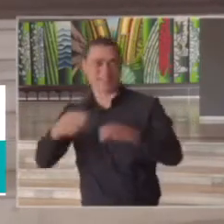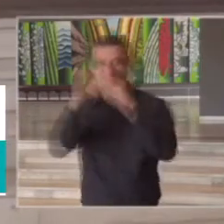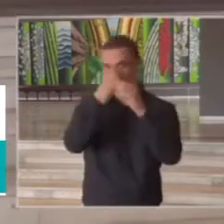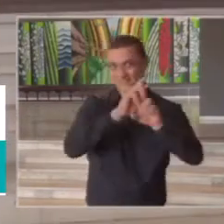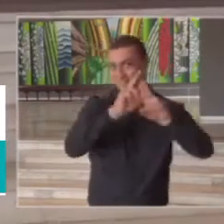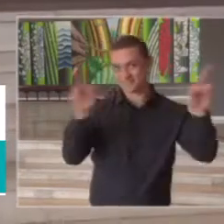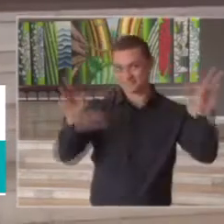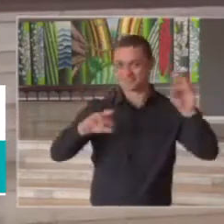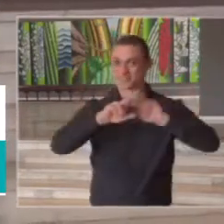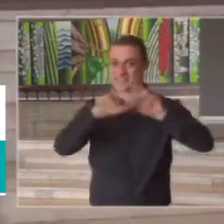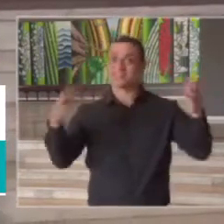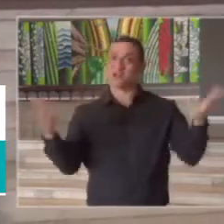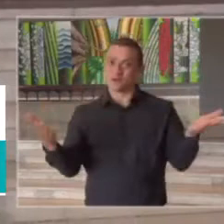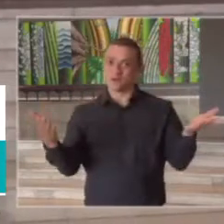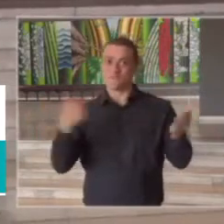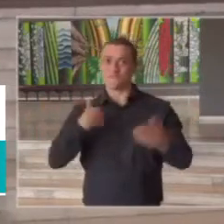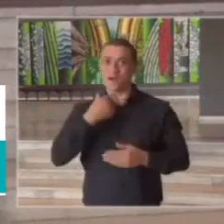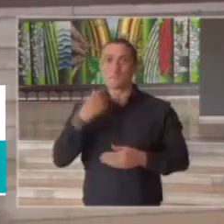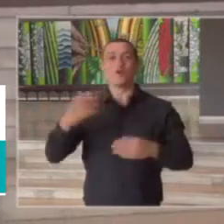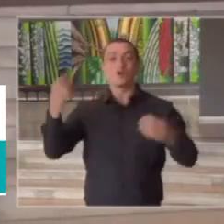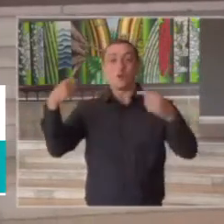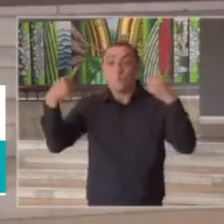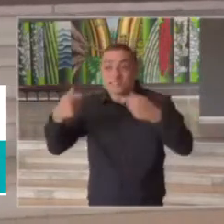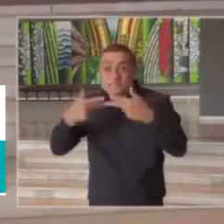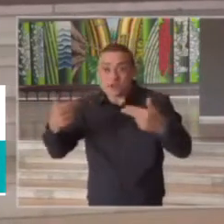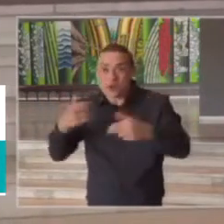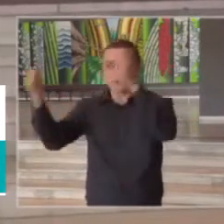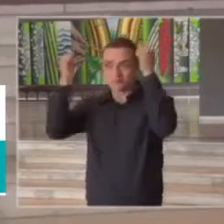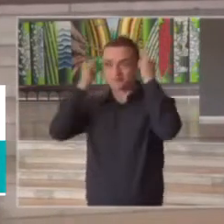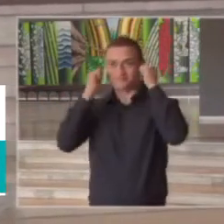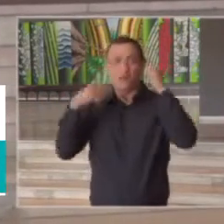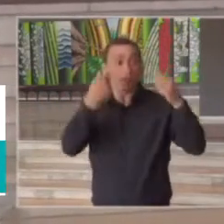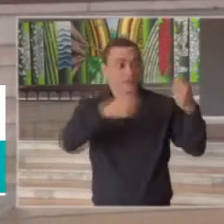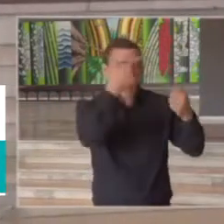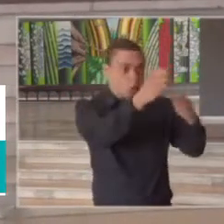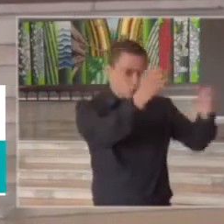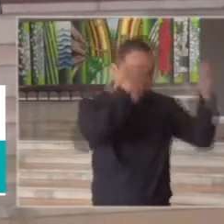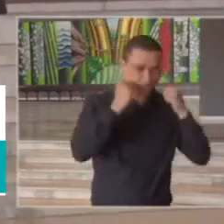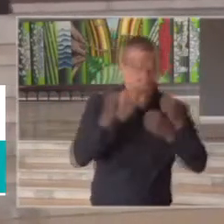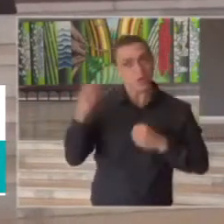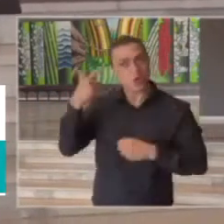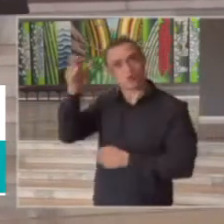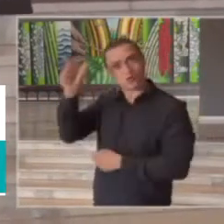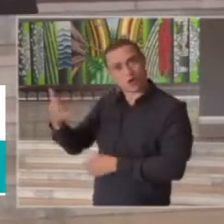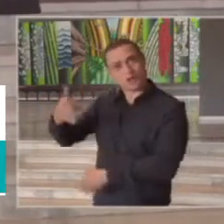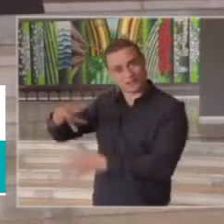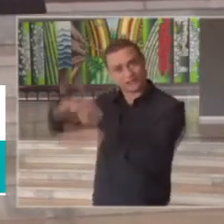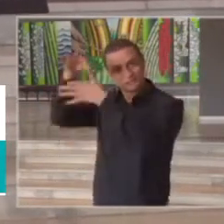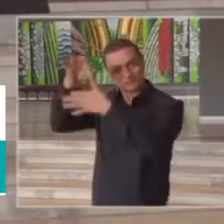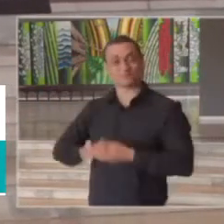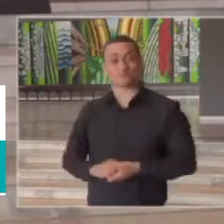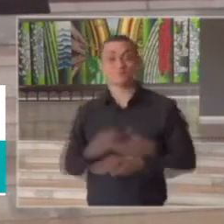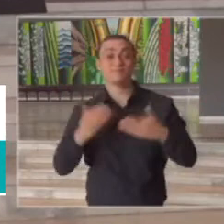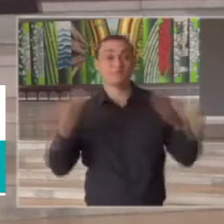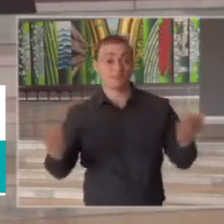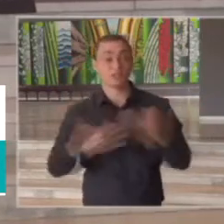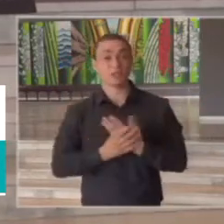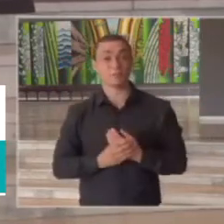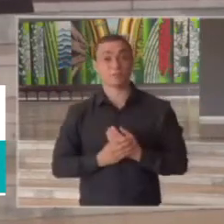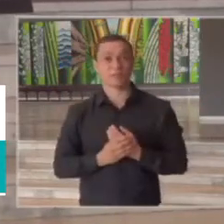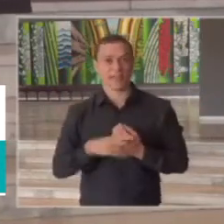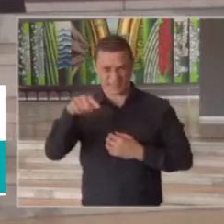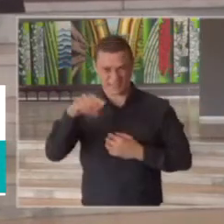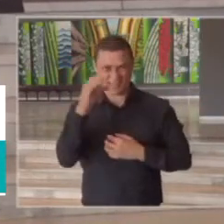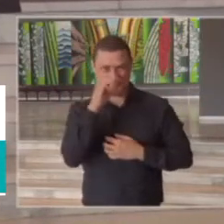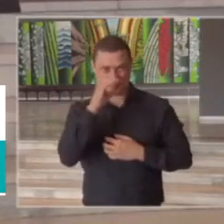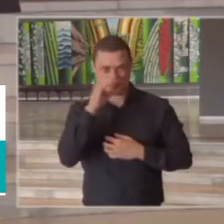então nós vamos vestindo o chapéu de acordo com a necessidade e o senhor que tem comandado veja o teste rápido